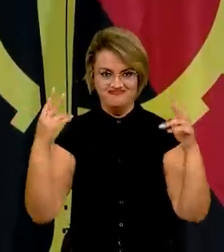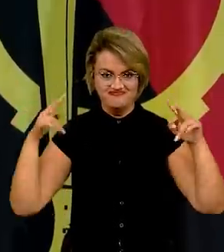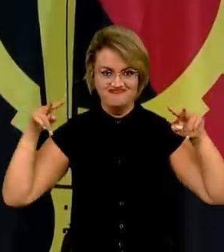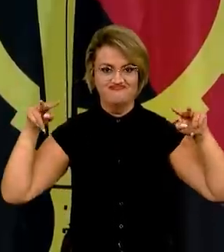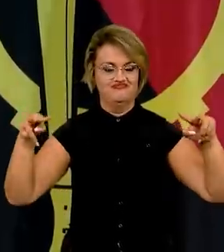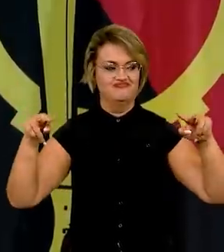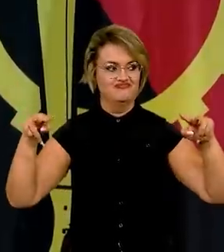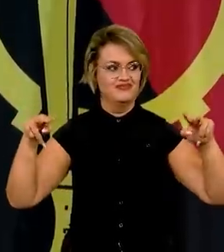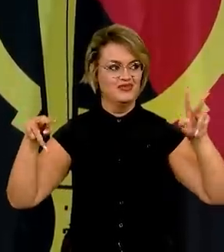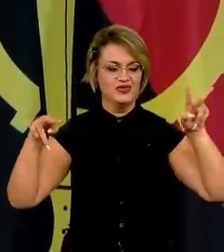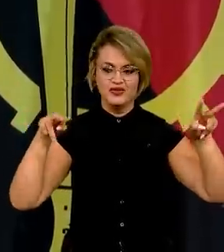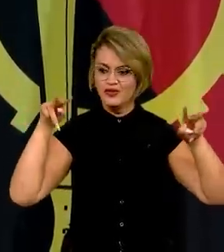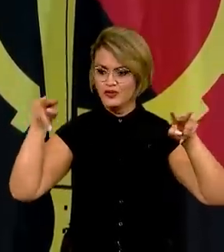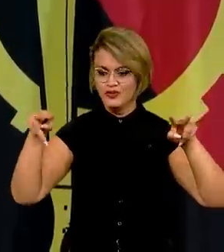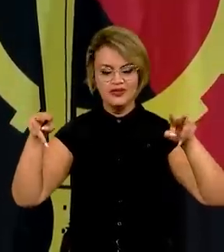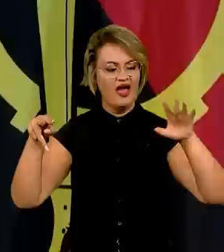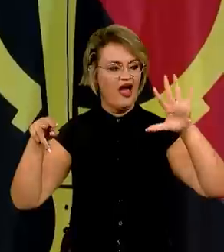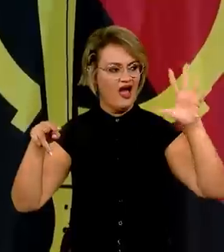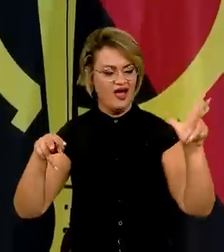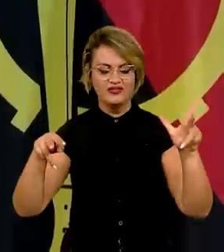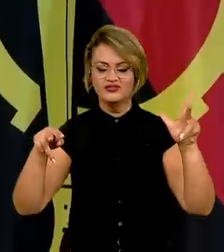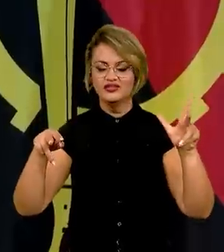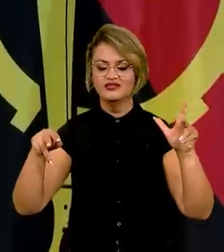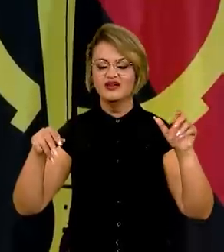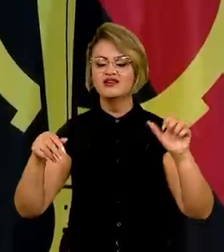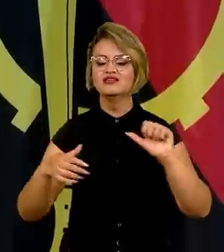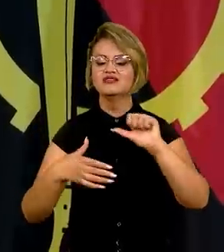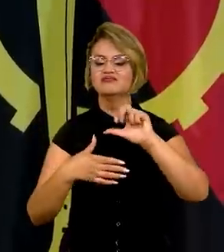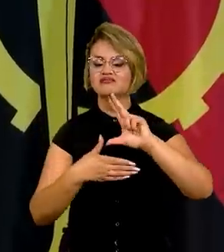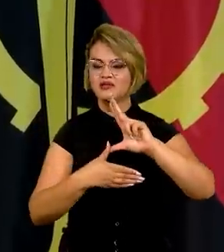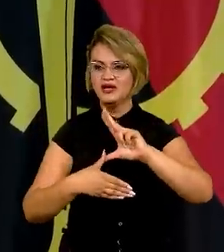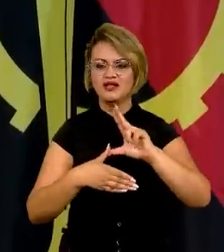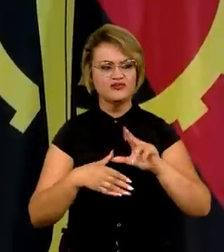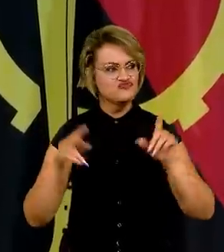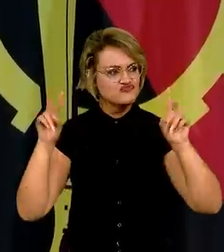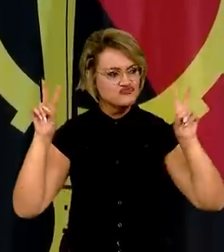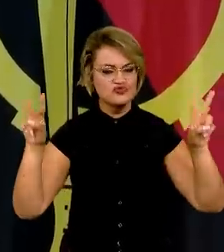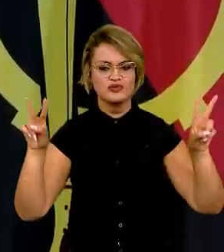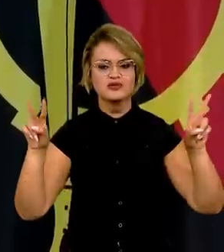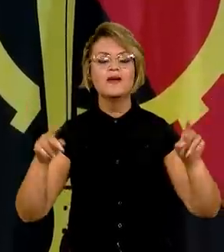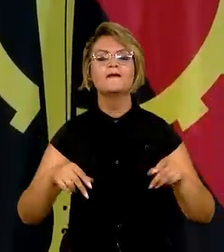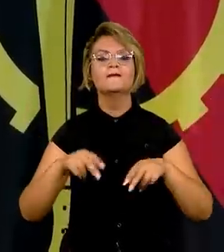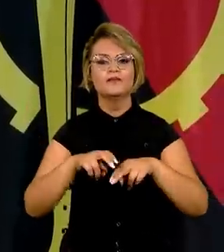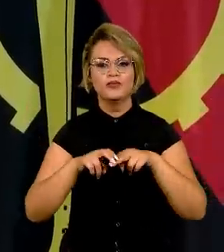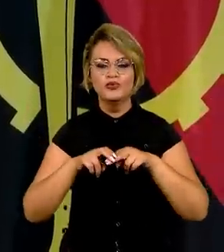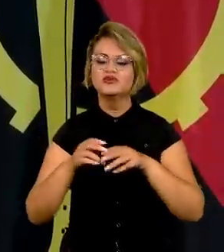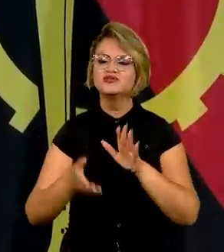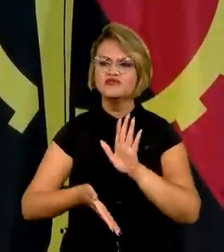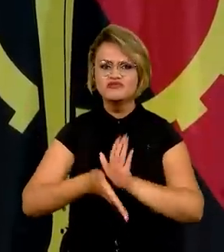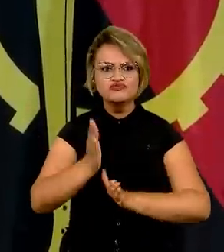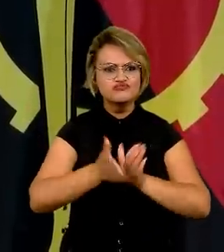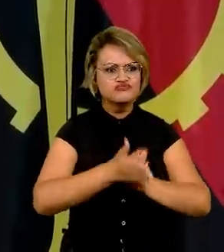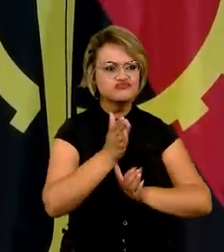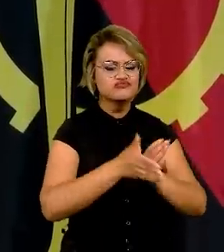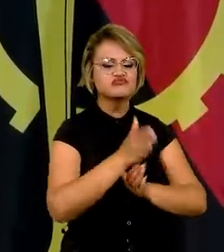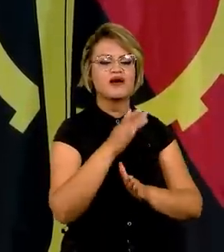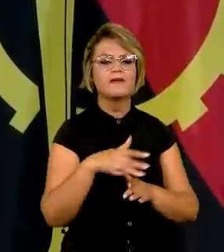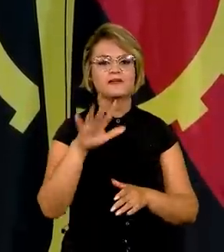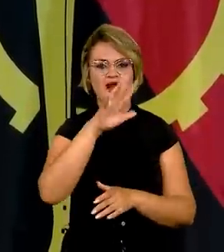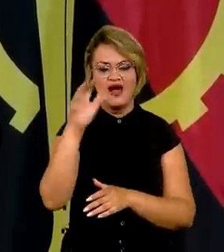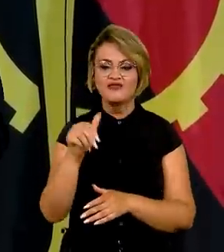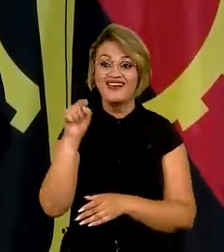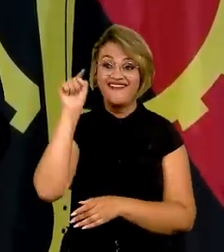e ficar de frente enxergando o continente africano. É por isso que eu fiz tantas viagens a África, abrimos 19 embaixadas